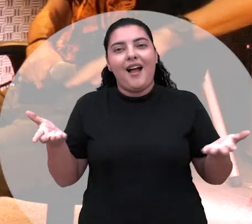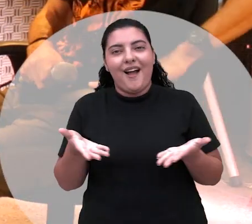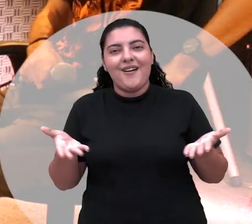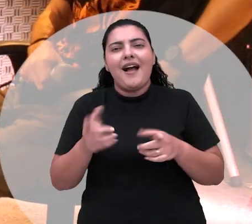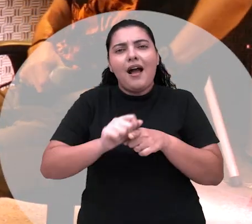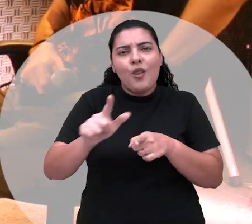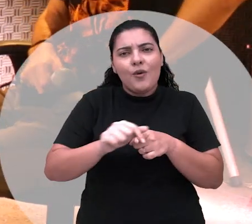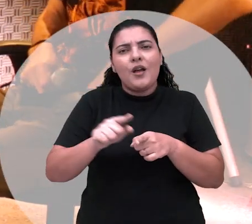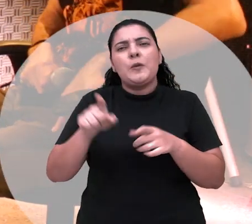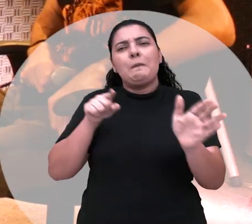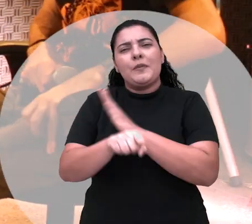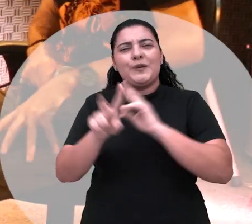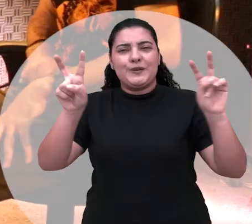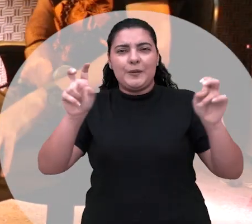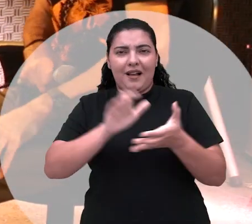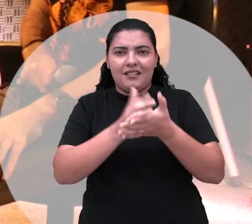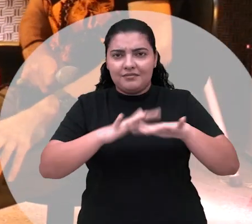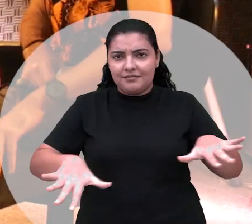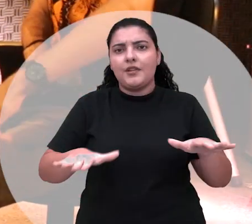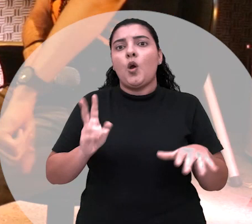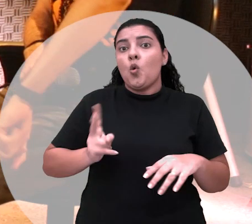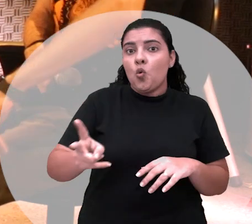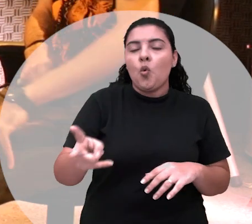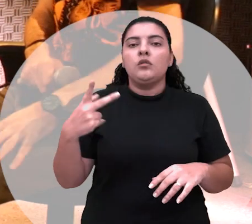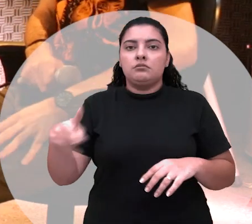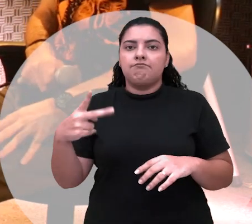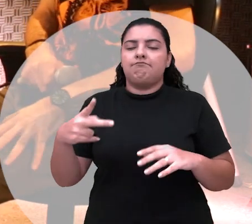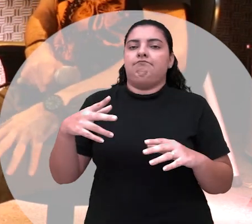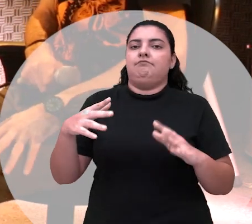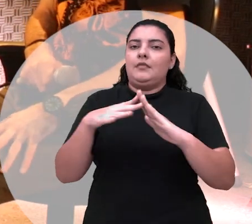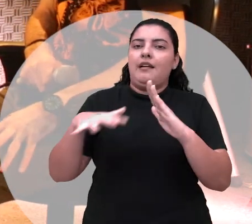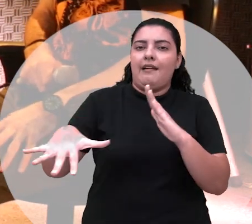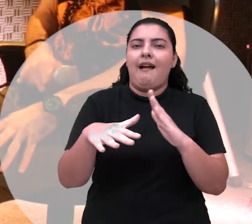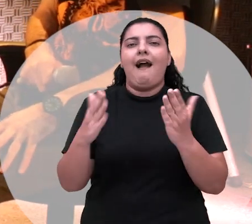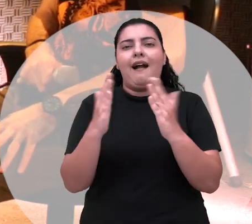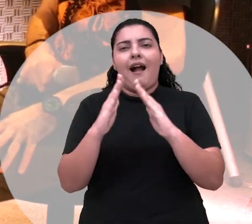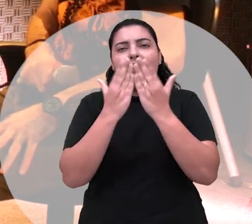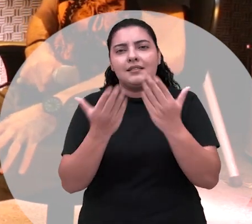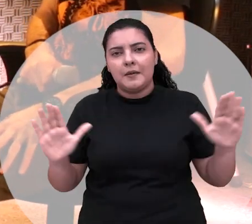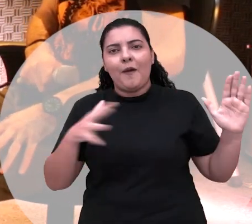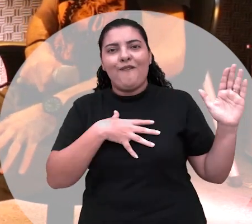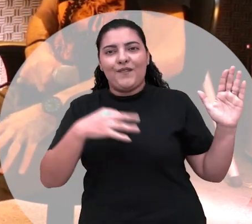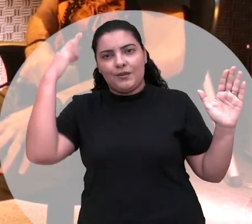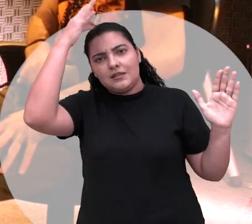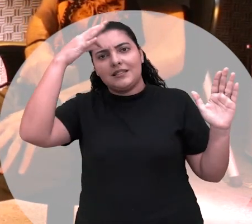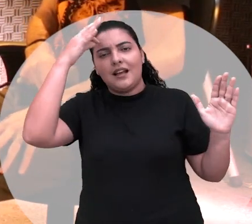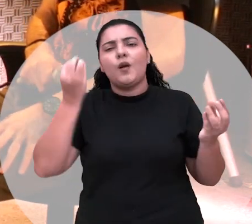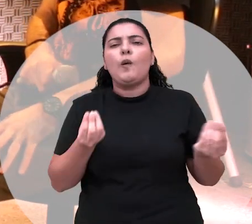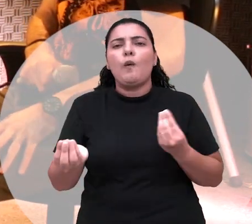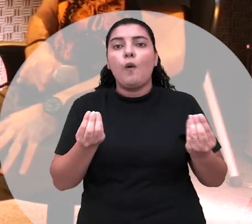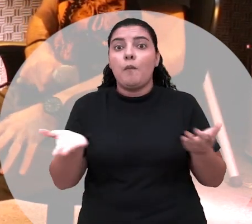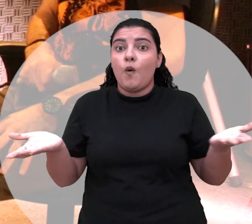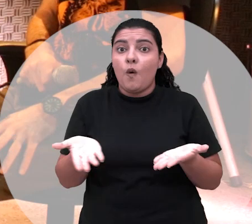aluguel, quando você terminou o seu casamento, continuou com a força do seu terreiro, com a casa aberta, com os filhos de santa. Como foi esse movimento? Até